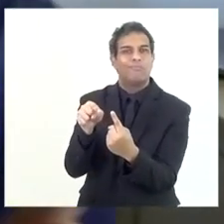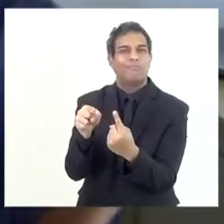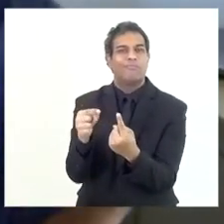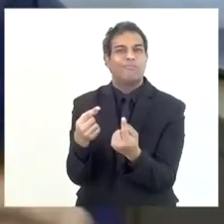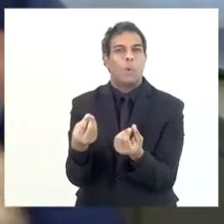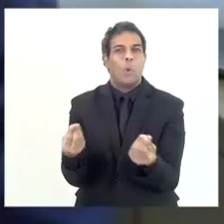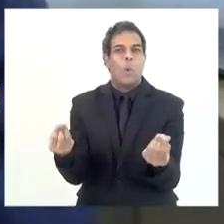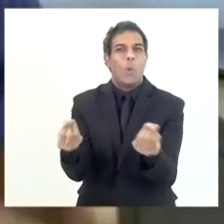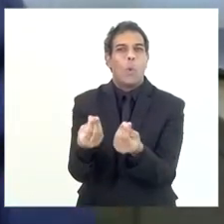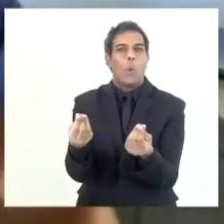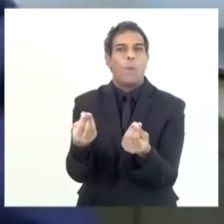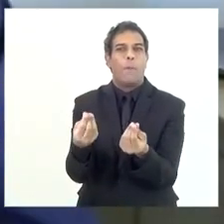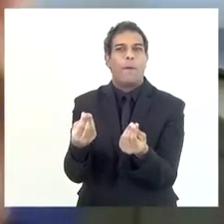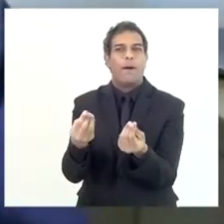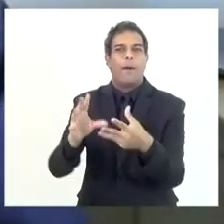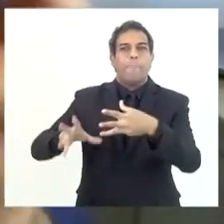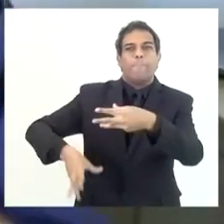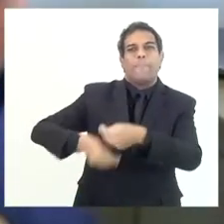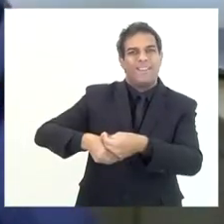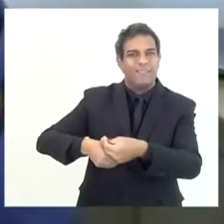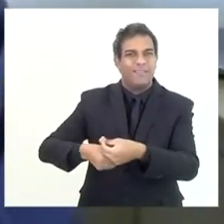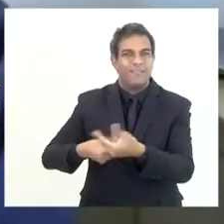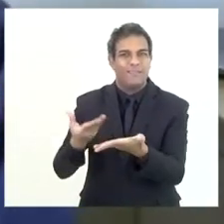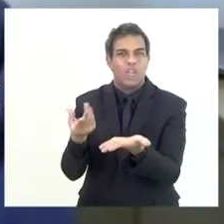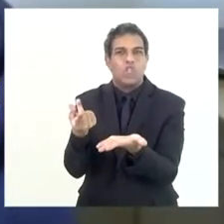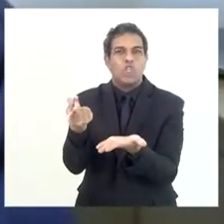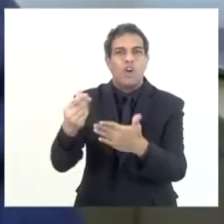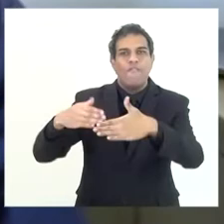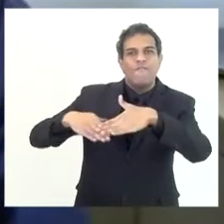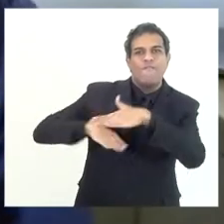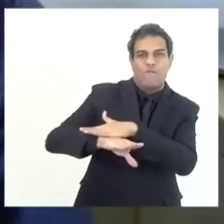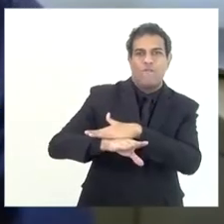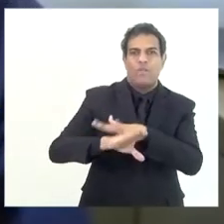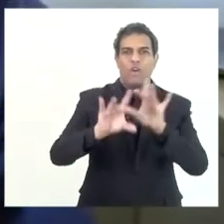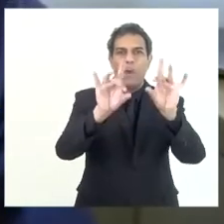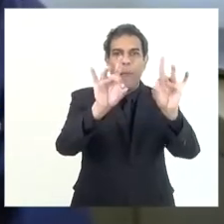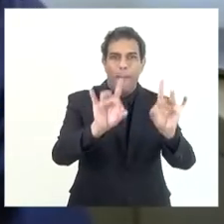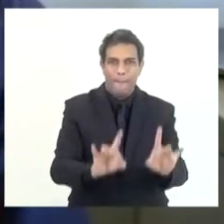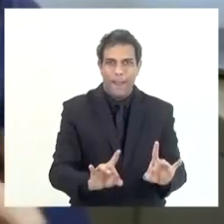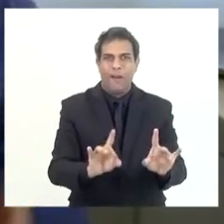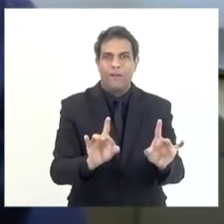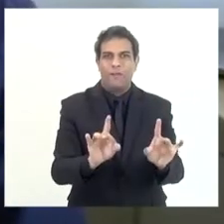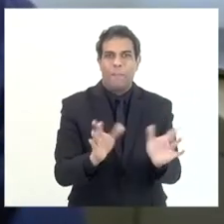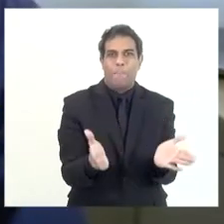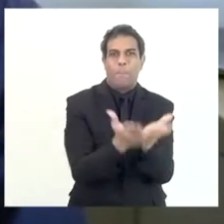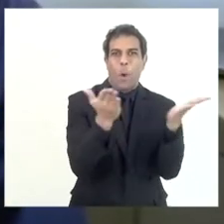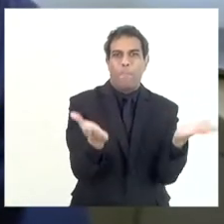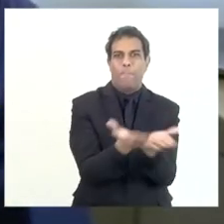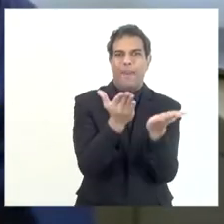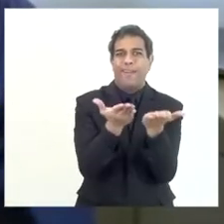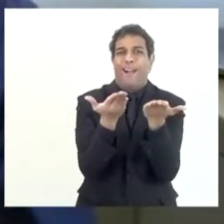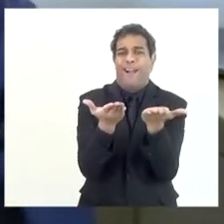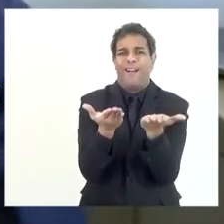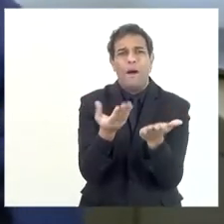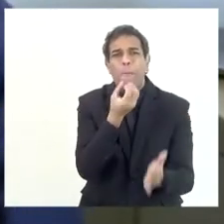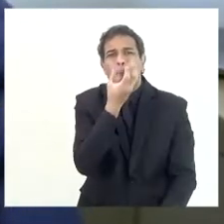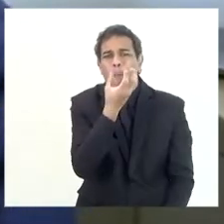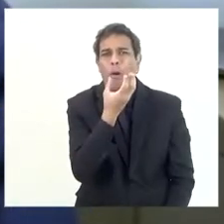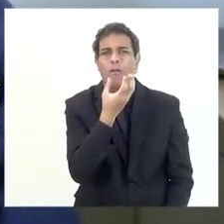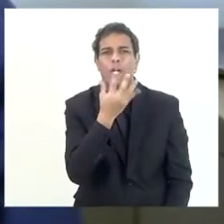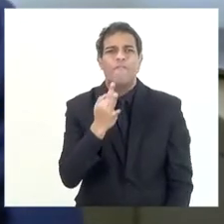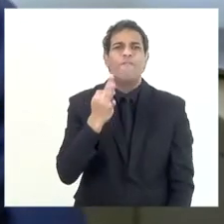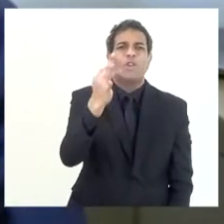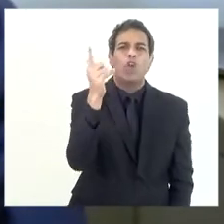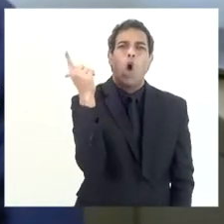o acessório, que seria o Fundo Estadual de Combate à Pobreza. Isso seria bom porque